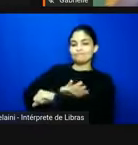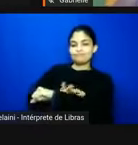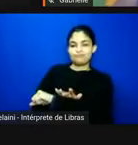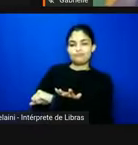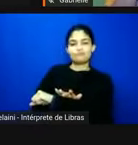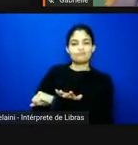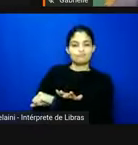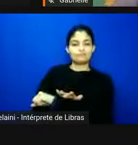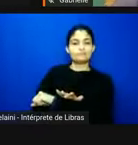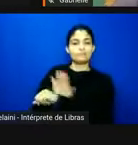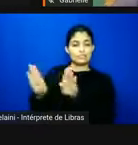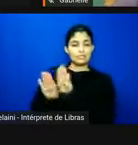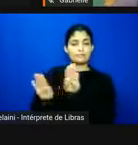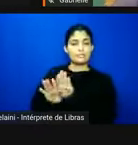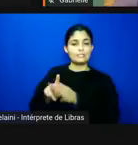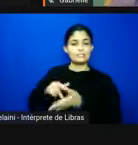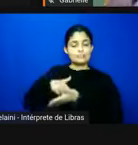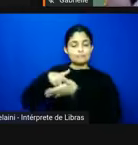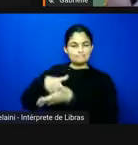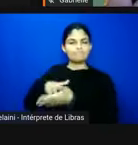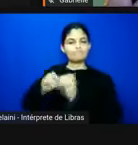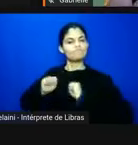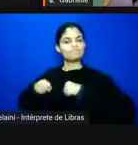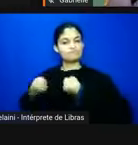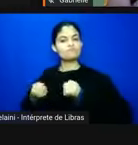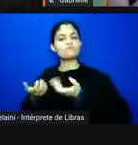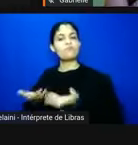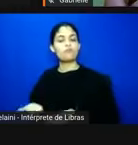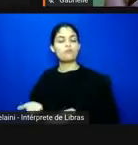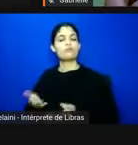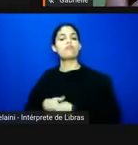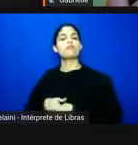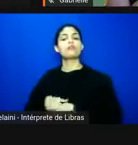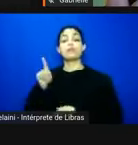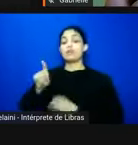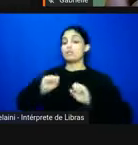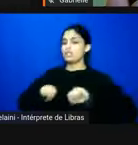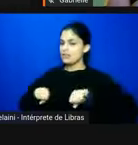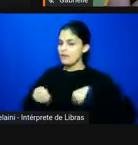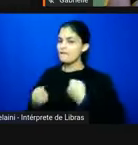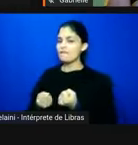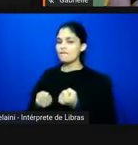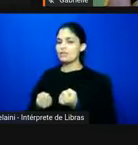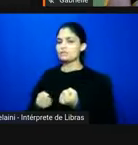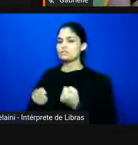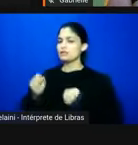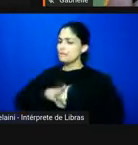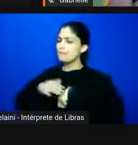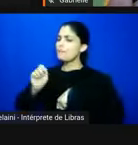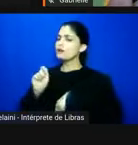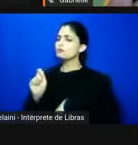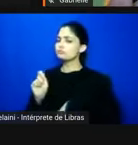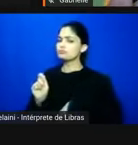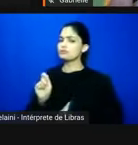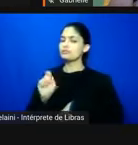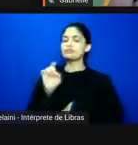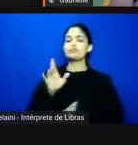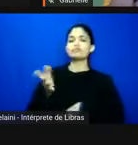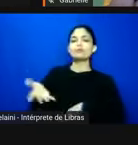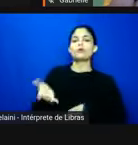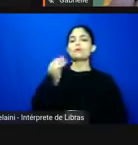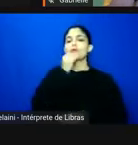agiam se defendiam e essa defesa ia além simplesmente daquilo que dava